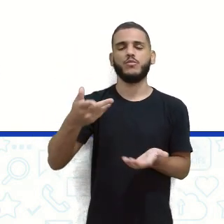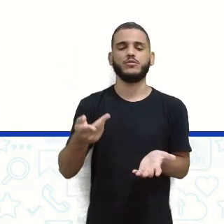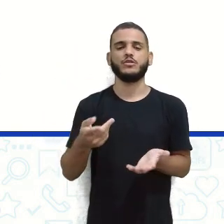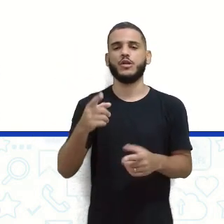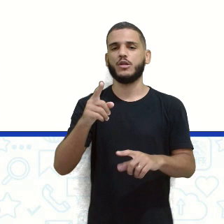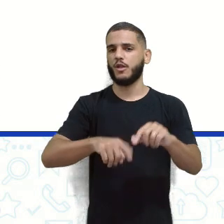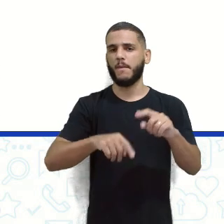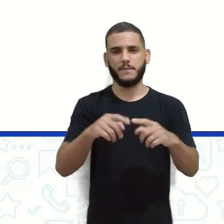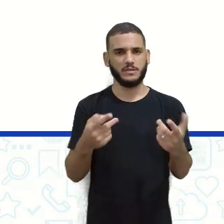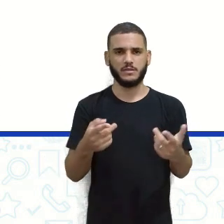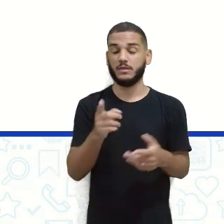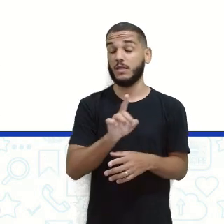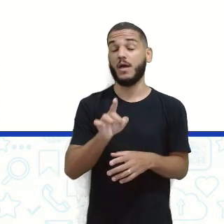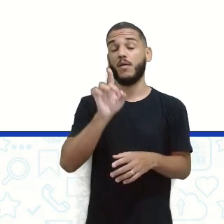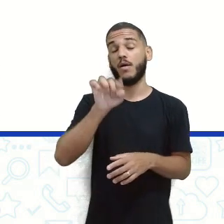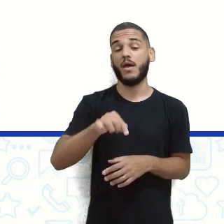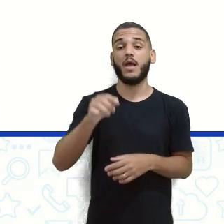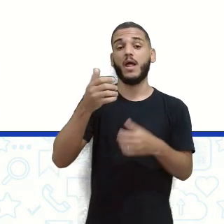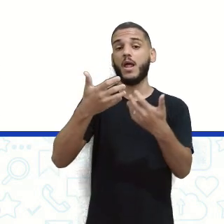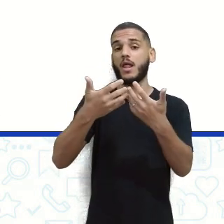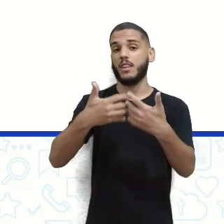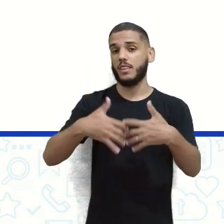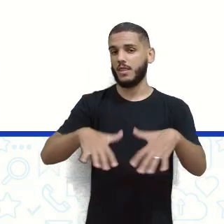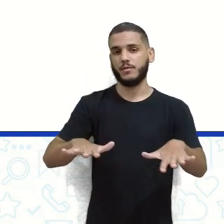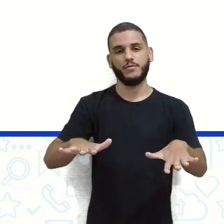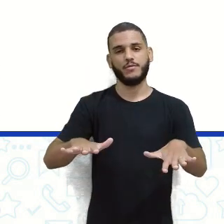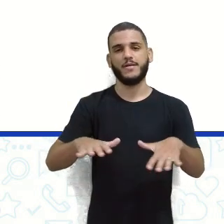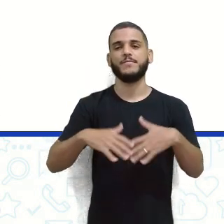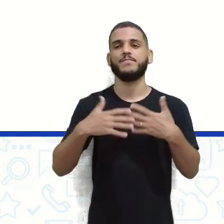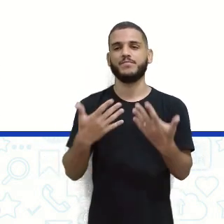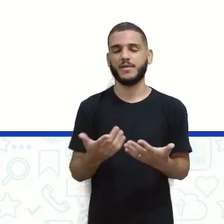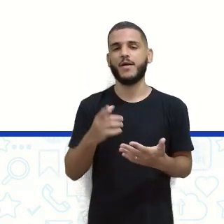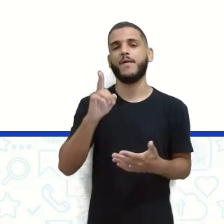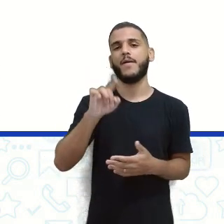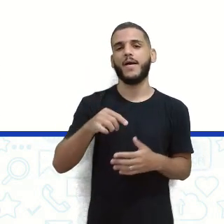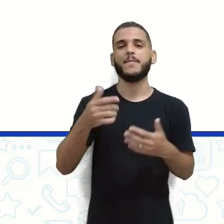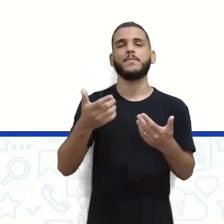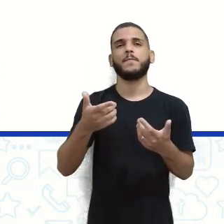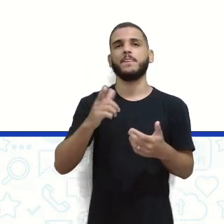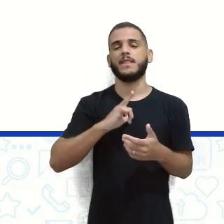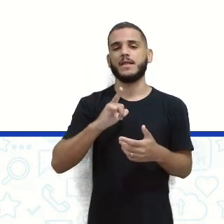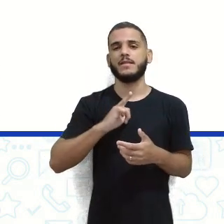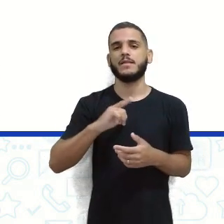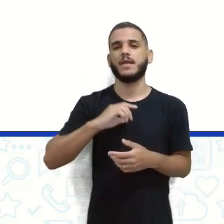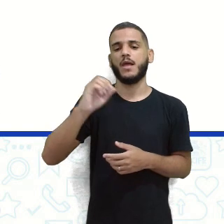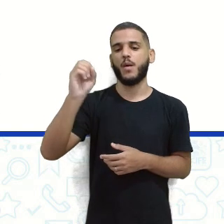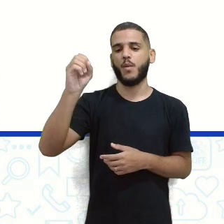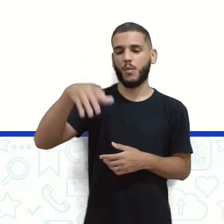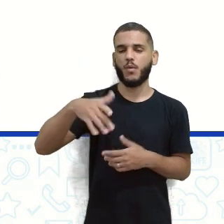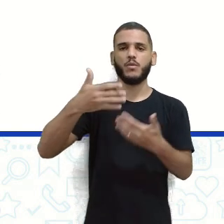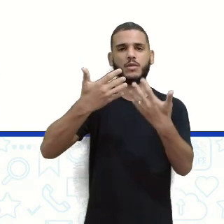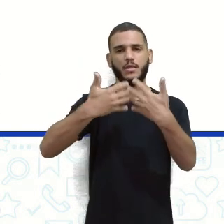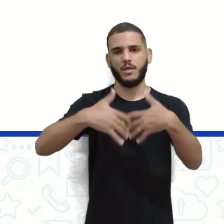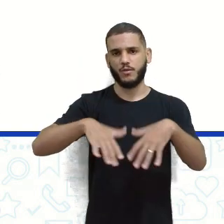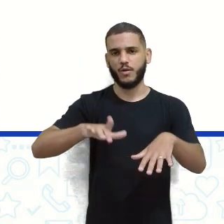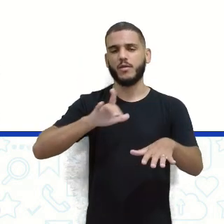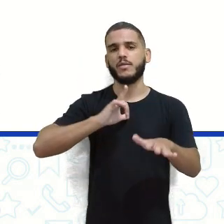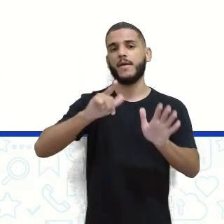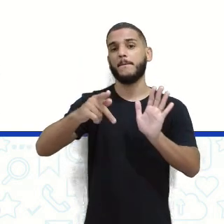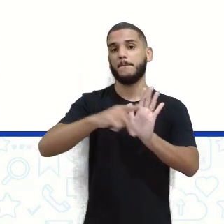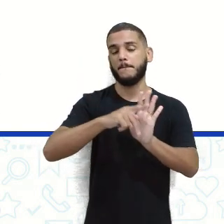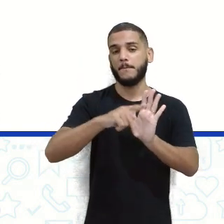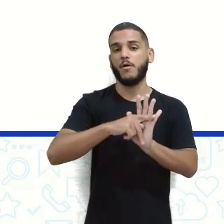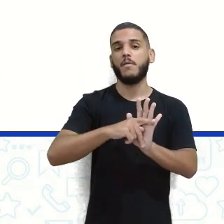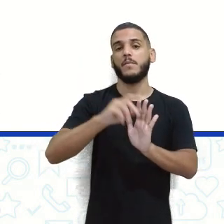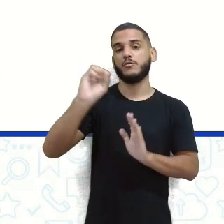uma luz lá do cômodo. É uma luz natural. Então, essa luz natural que a gente sabe que está vindo do sol, né? Vai